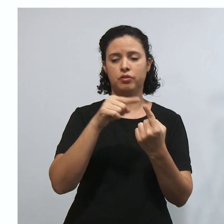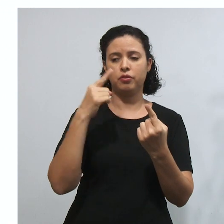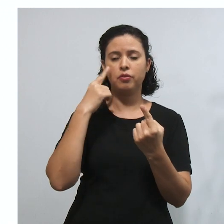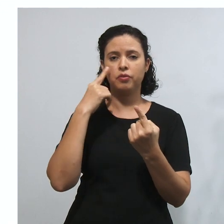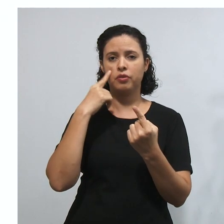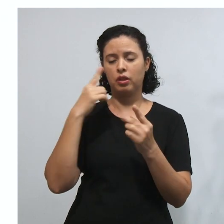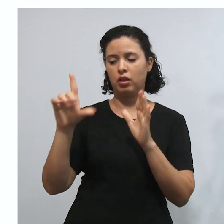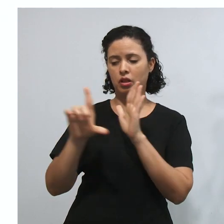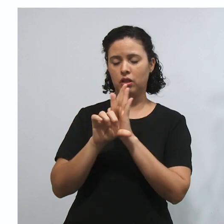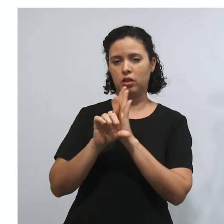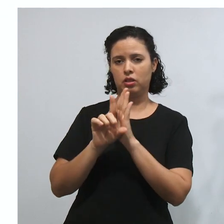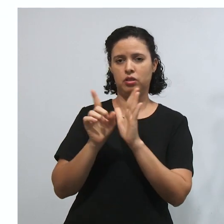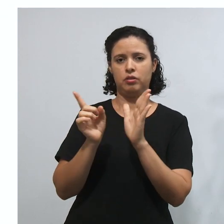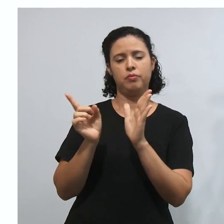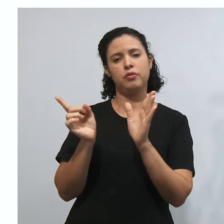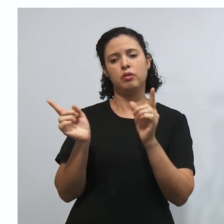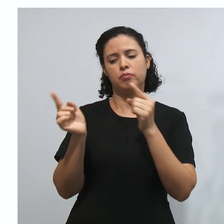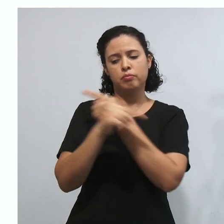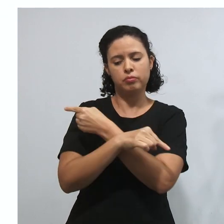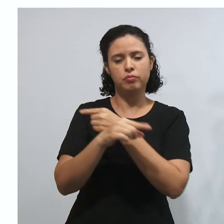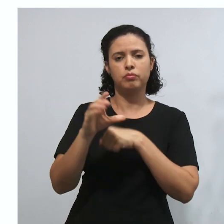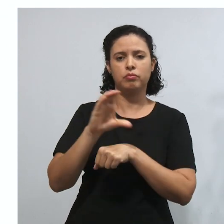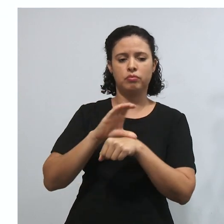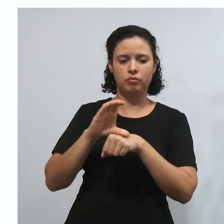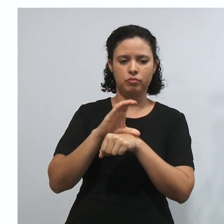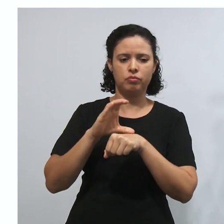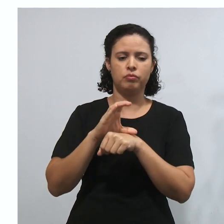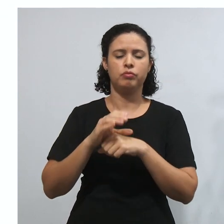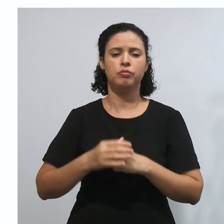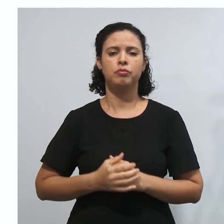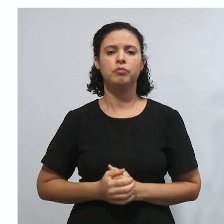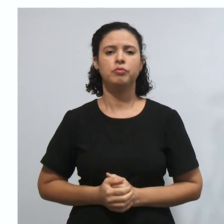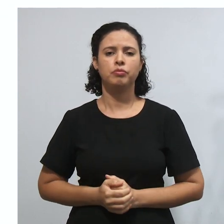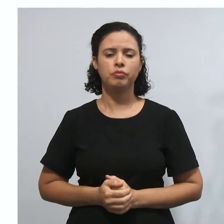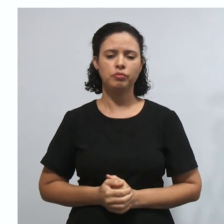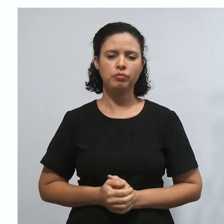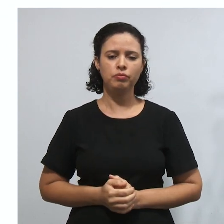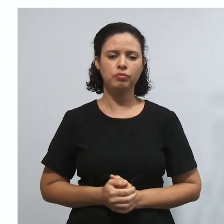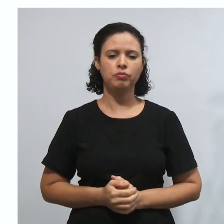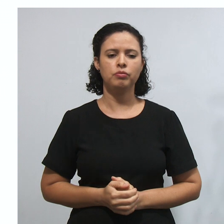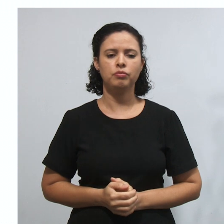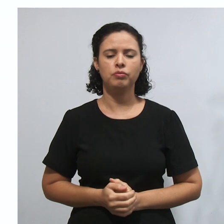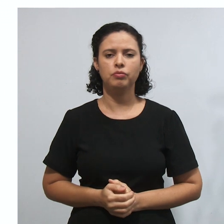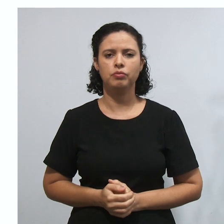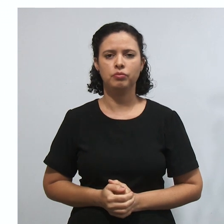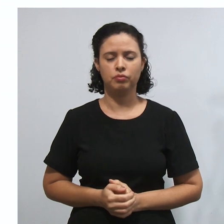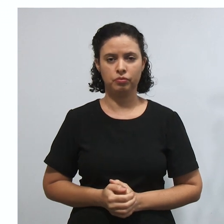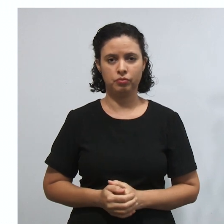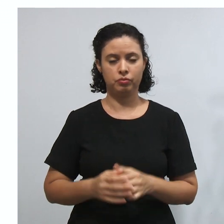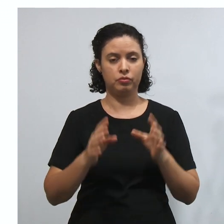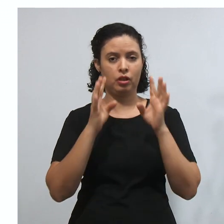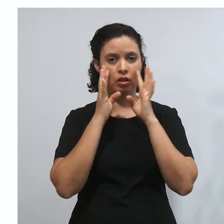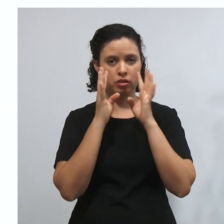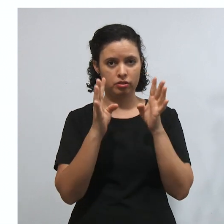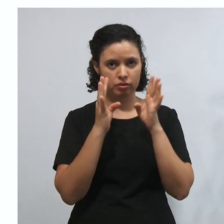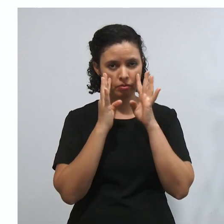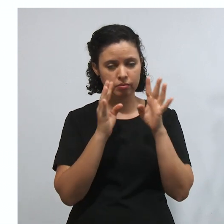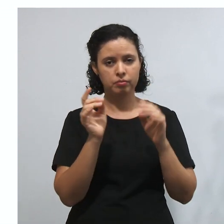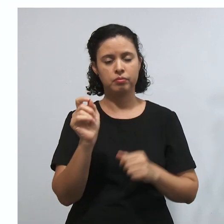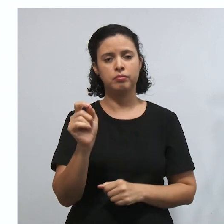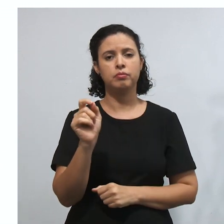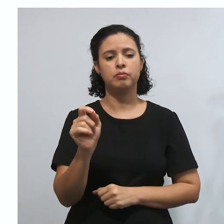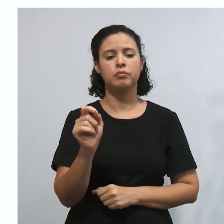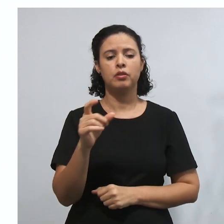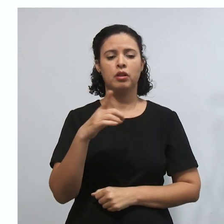inconstitucional. E olha só, ainda aqui falando do controle difuso, atenção, eu te peço atenção,